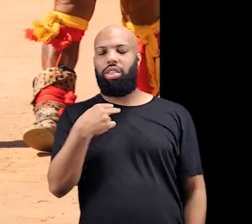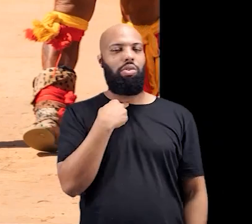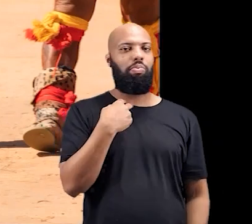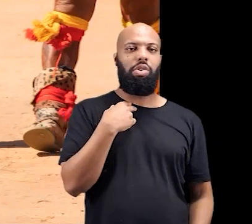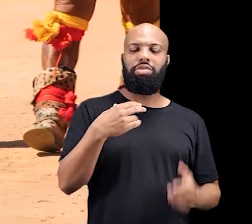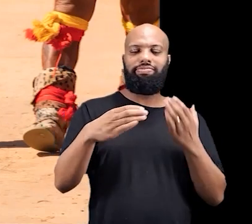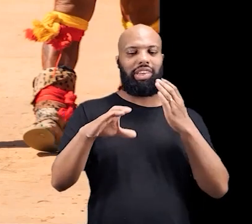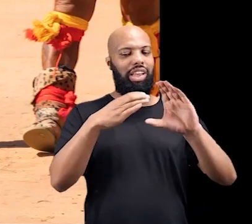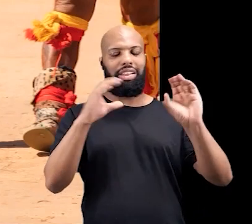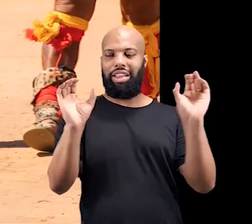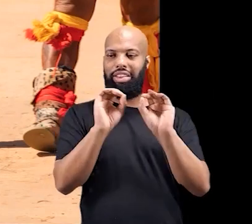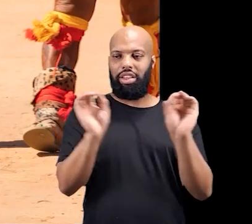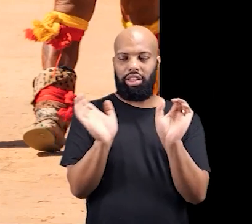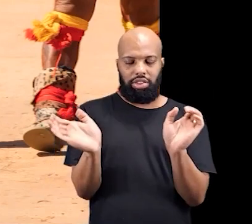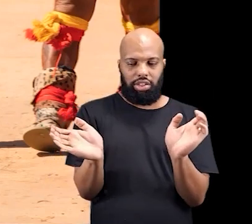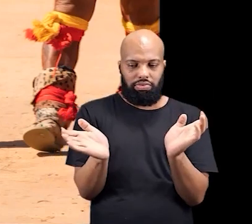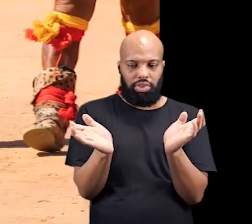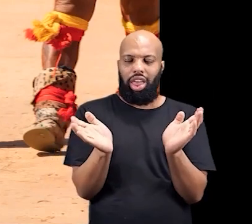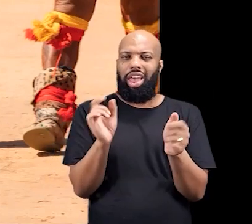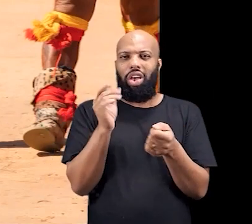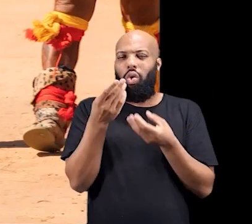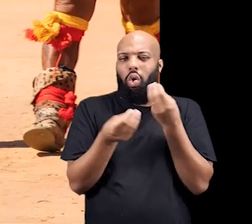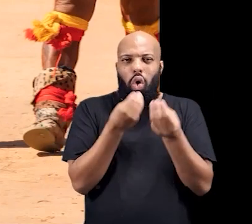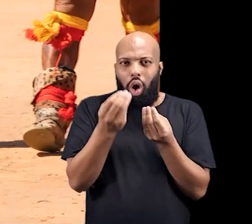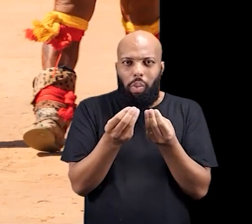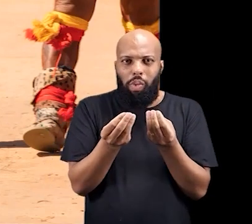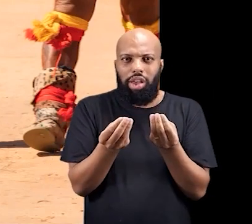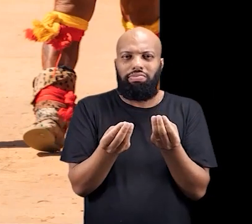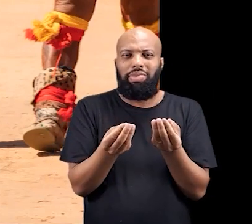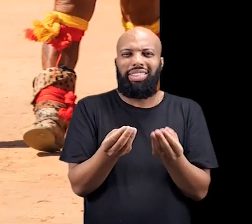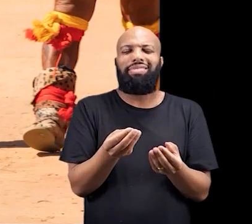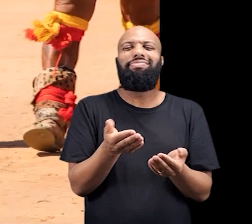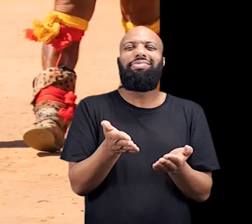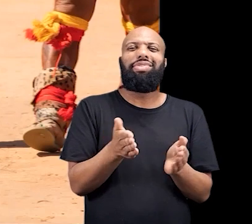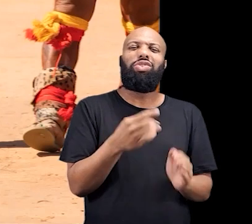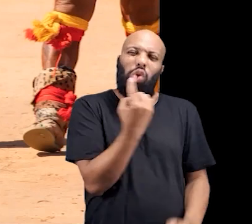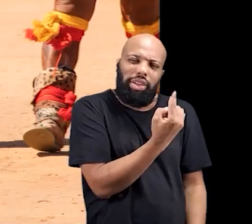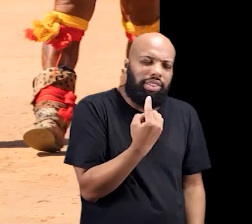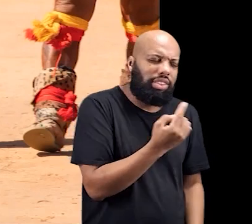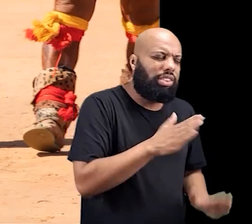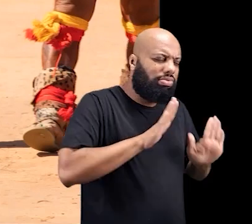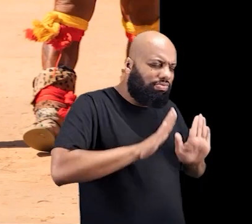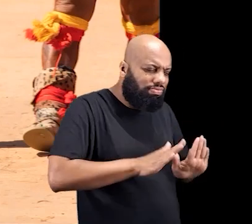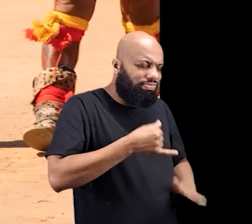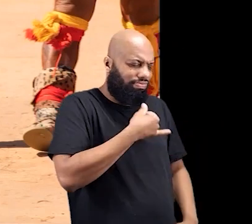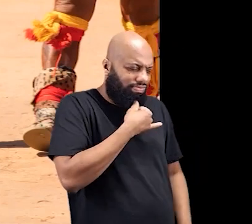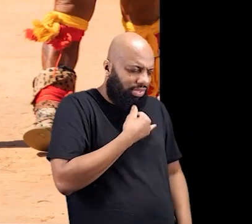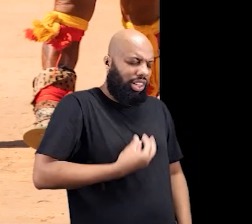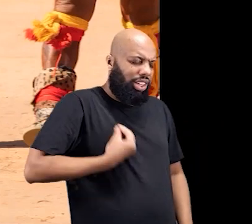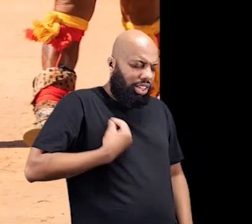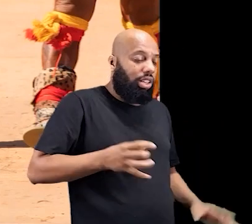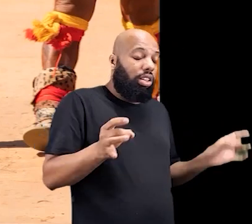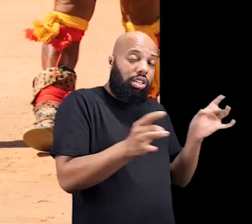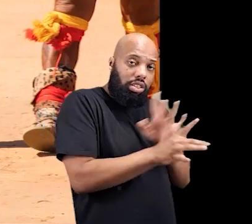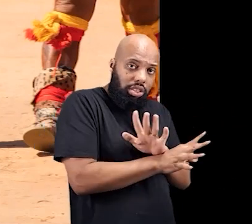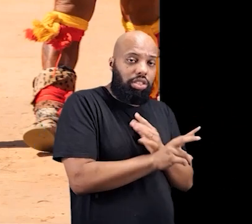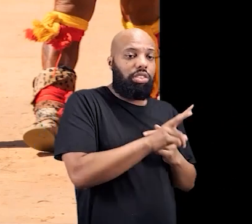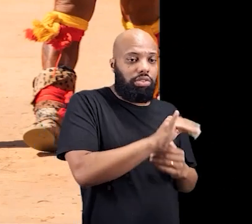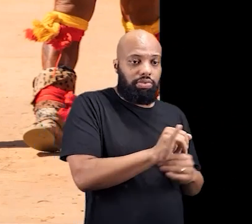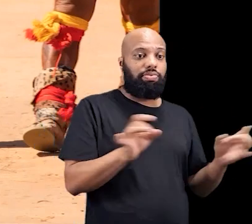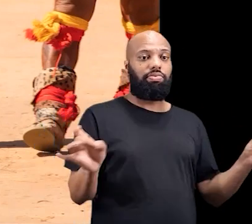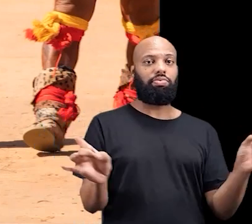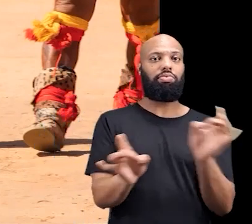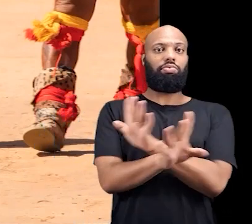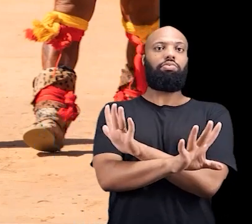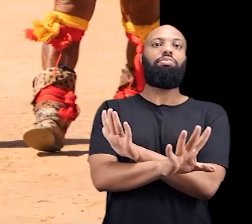não canta. É um momento mesmo de recolhimento e introspecção, né? Para poder viver mesmo esse período e